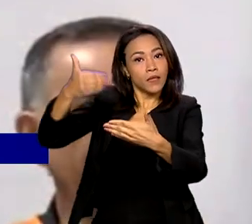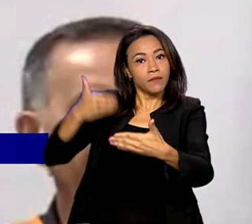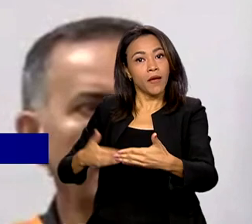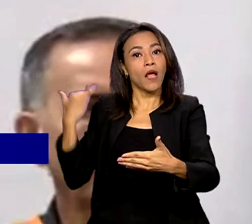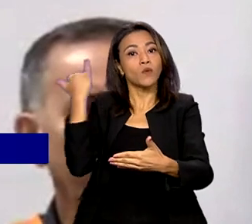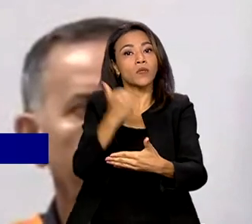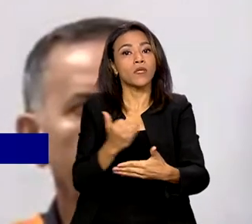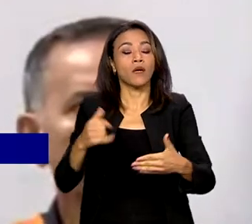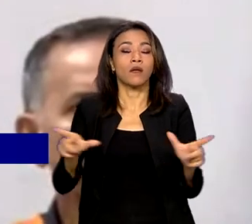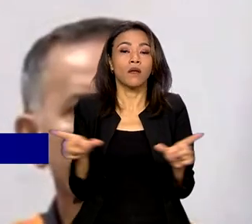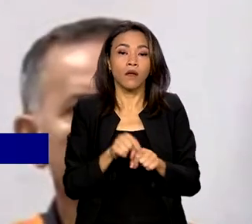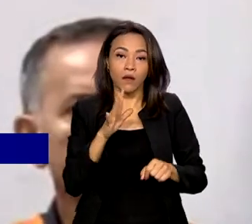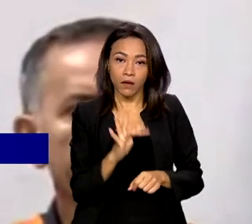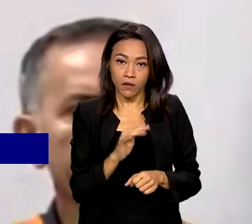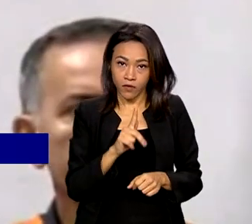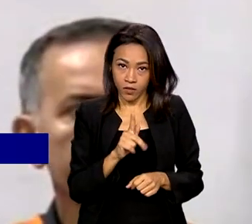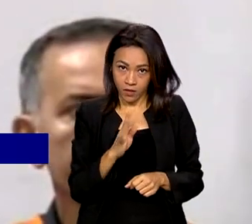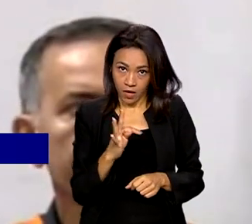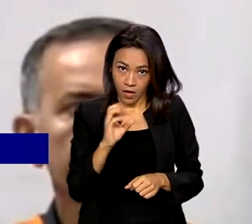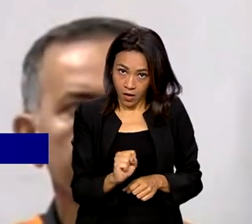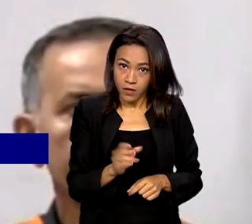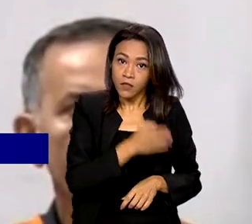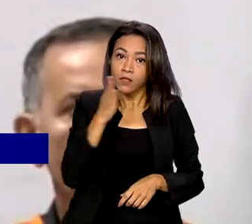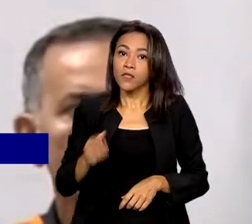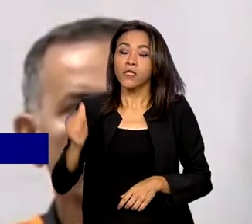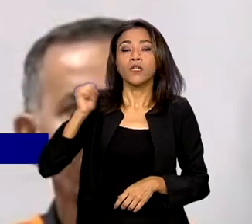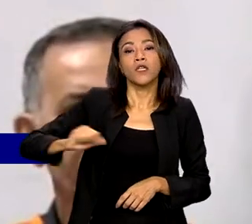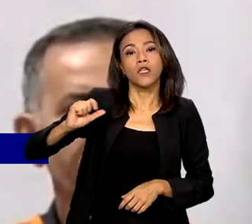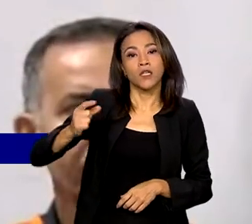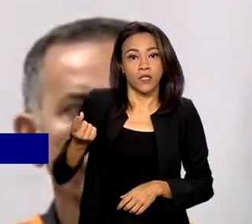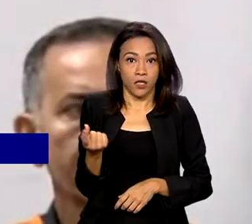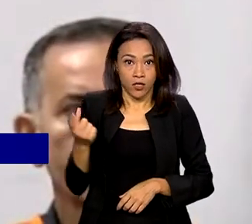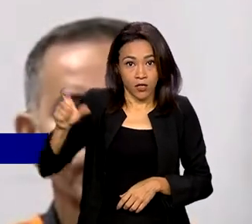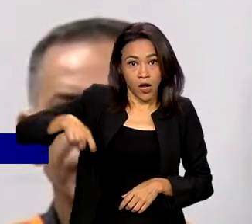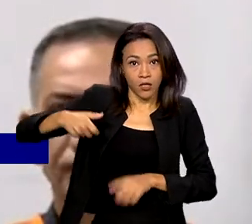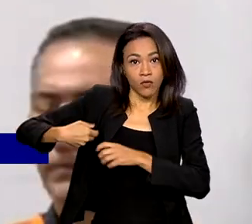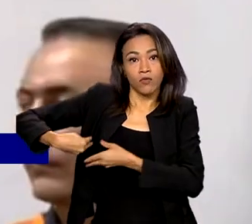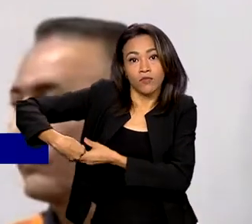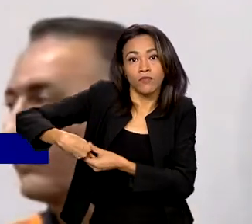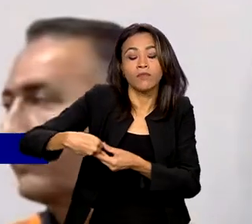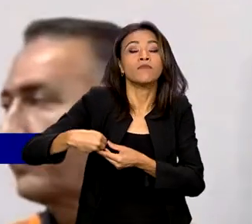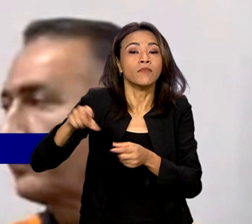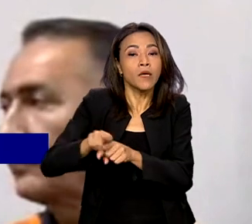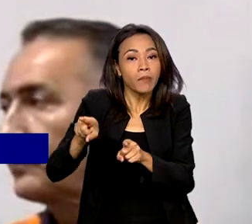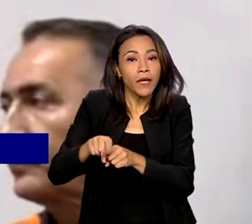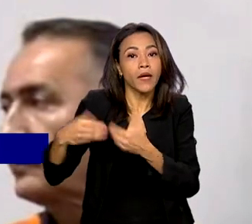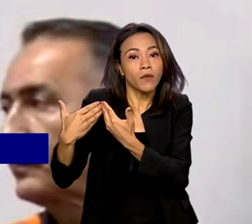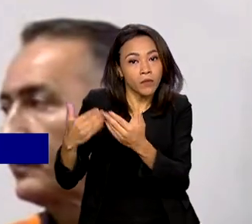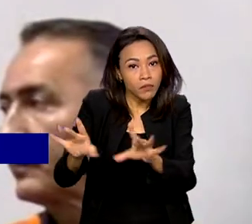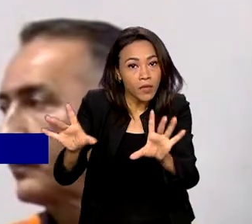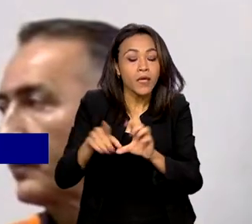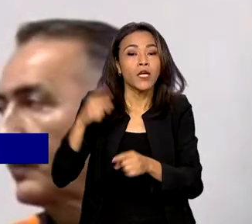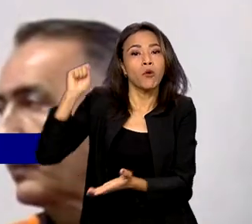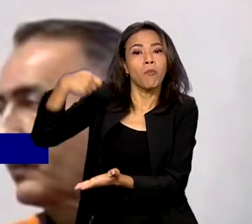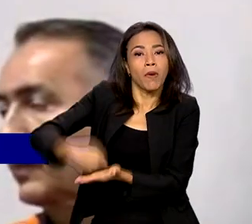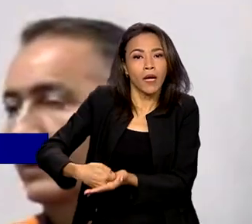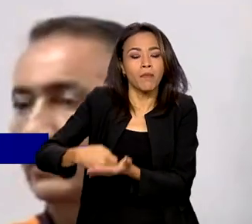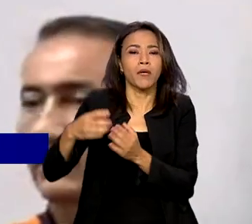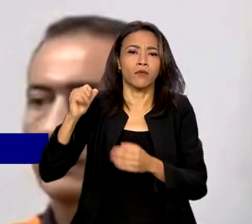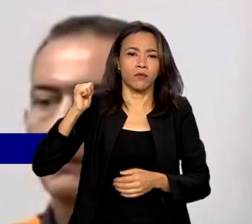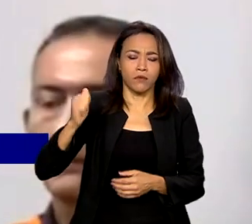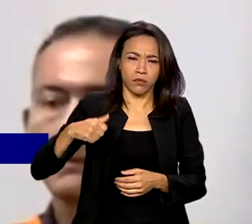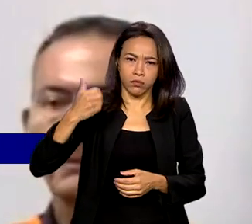FGTS e do Bolsa Família, a distribuição de cestas básicas e o pagamento de um auxílio de R 800